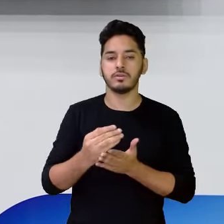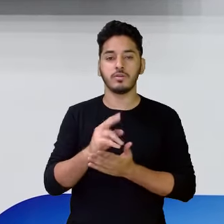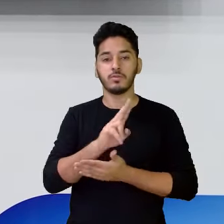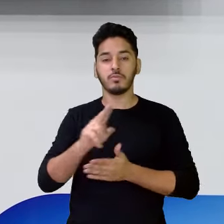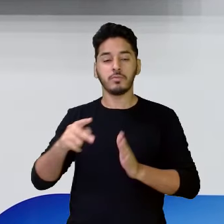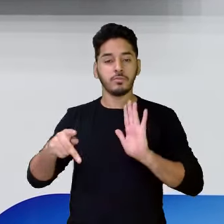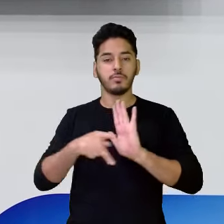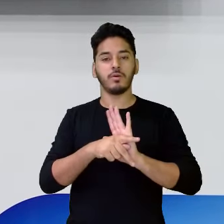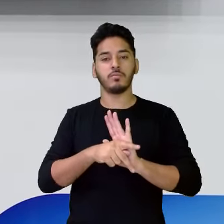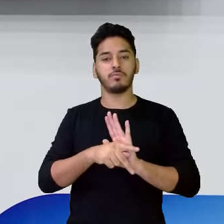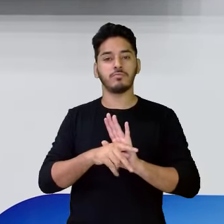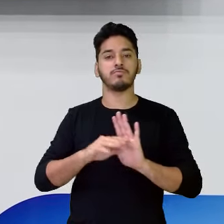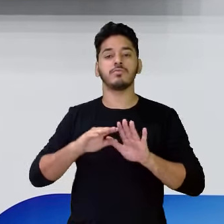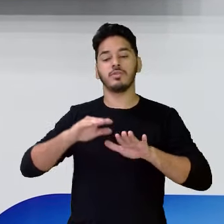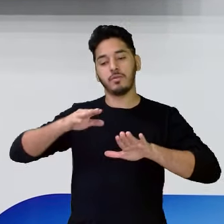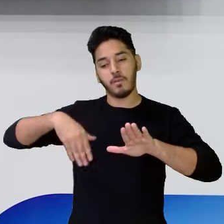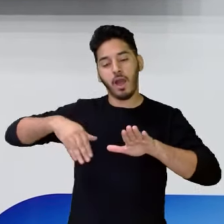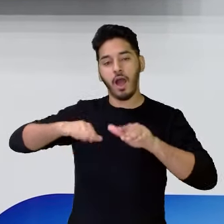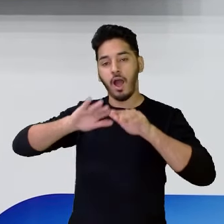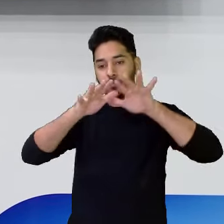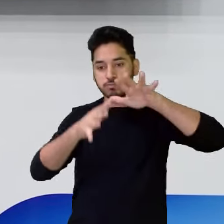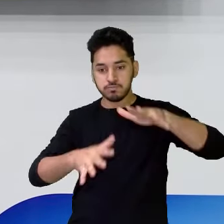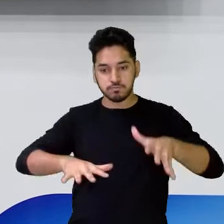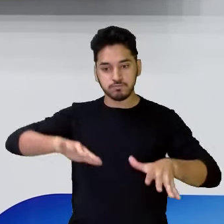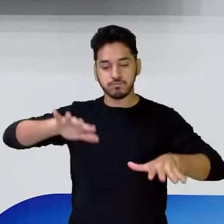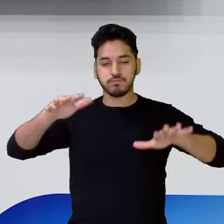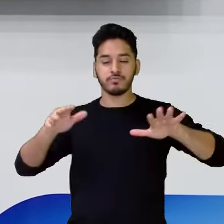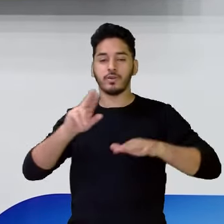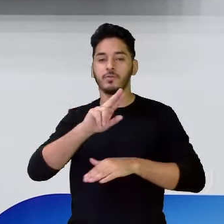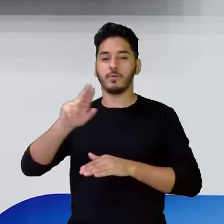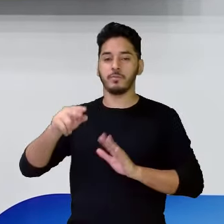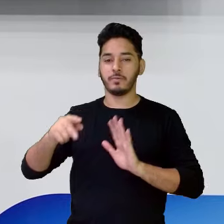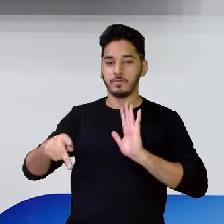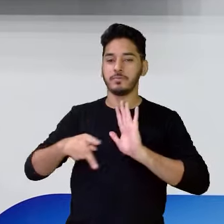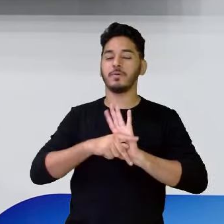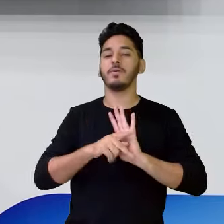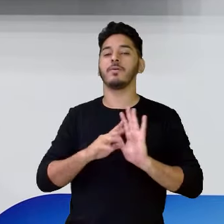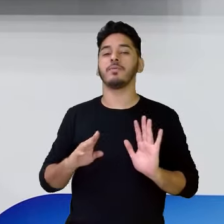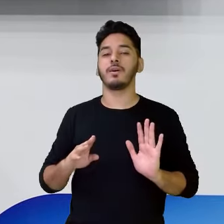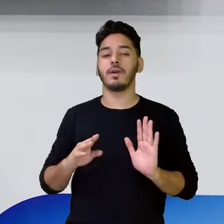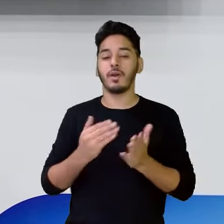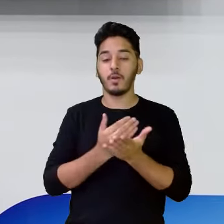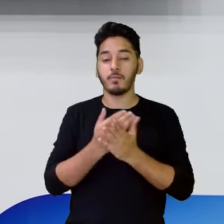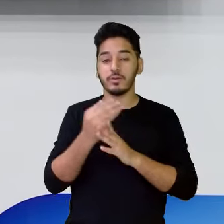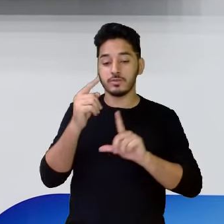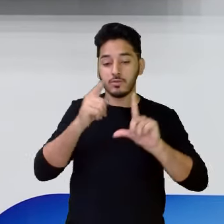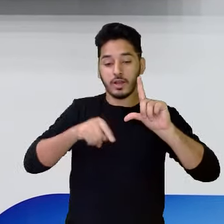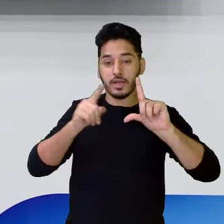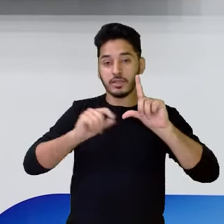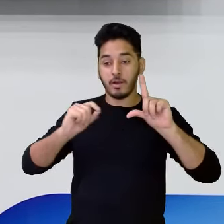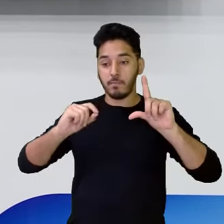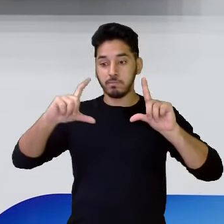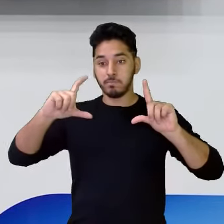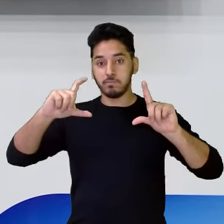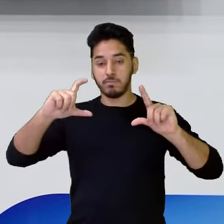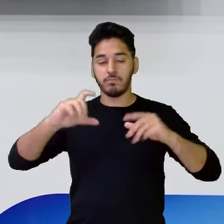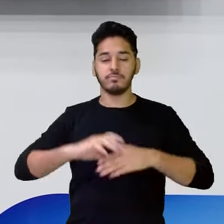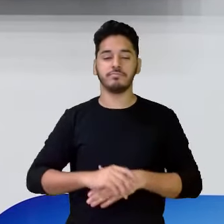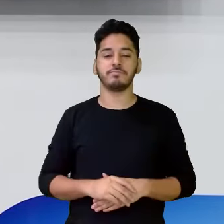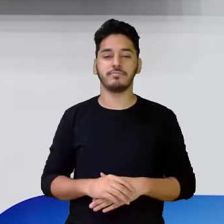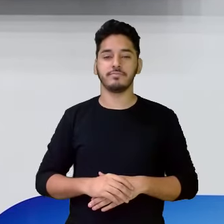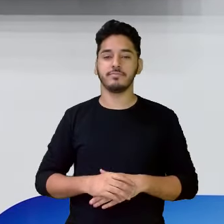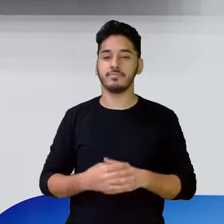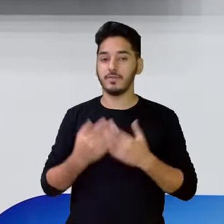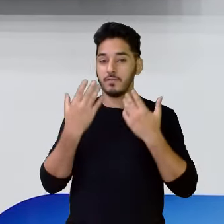oceanos também, nome próprio, tá certo? Aí começa com a letra maiúscula. Então, vamos ver